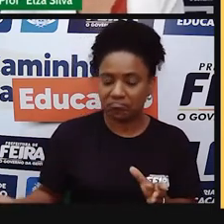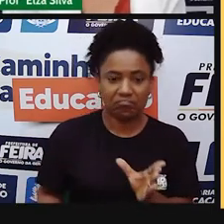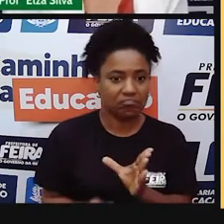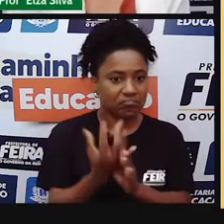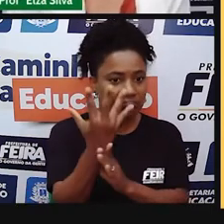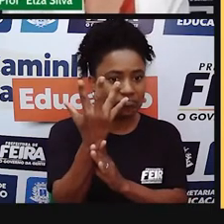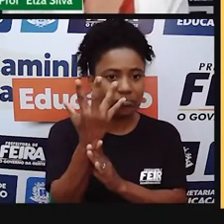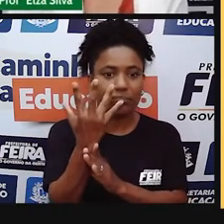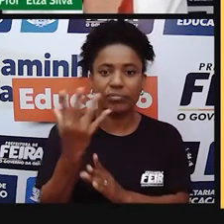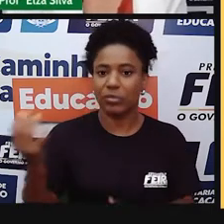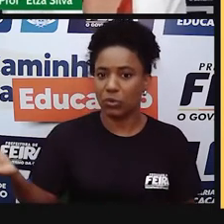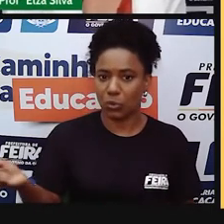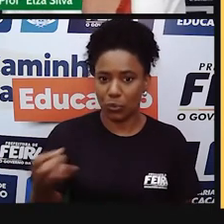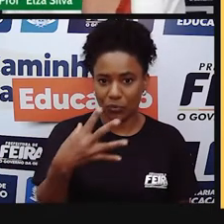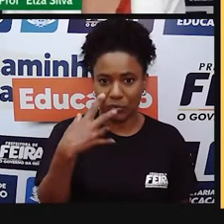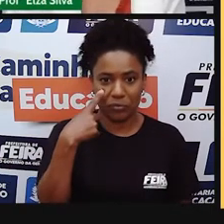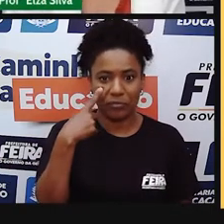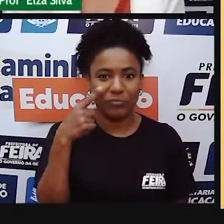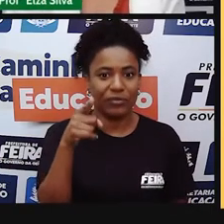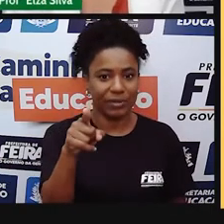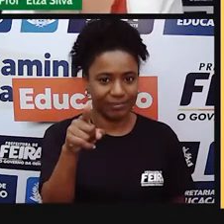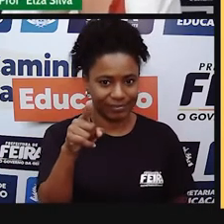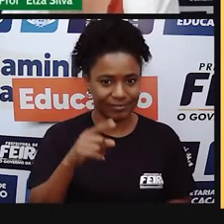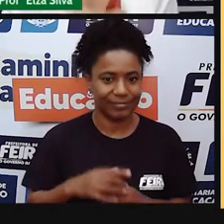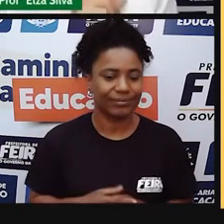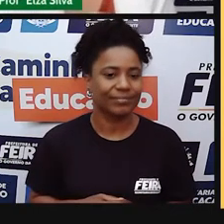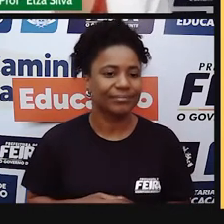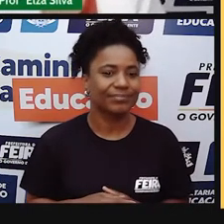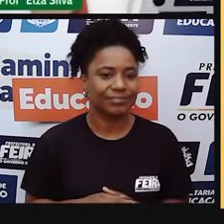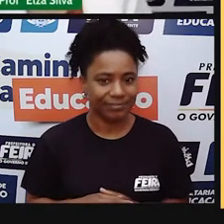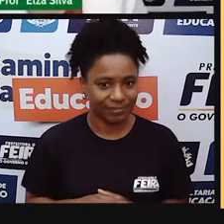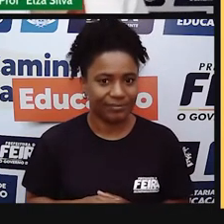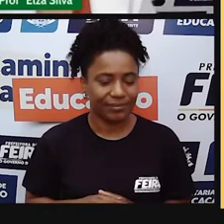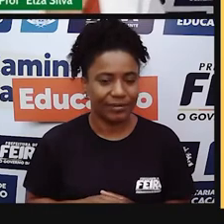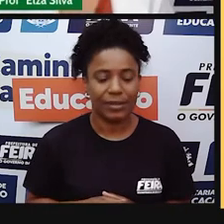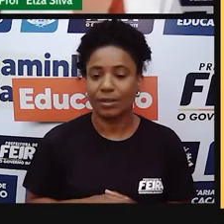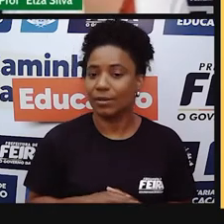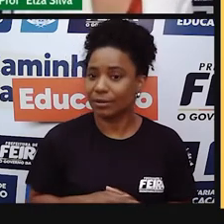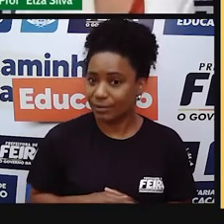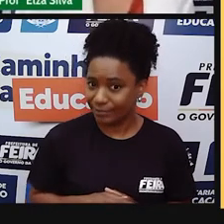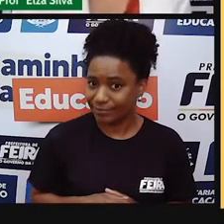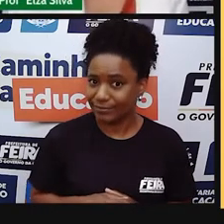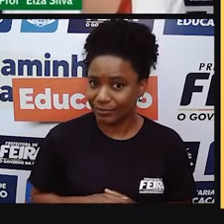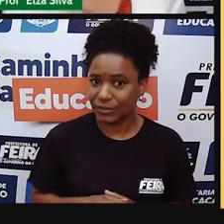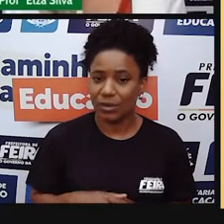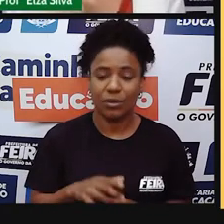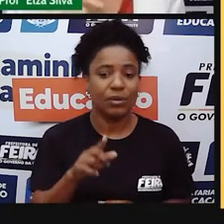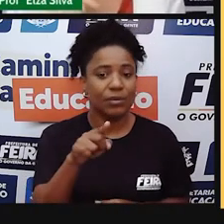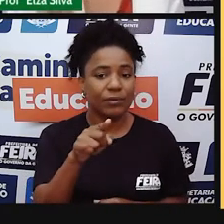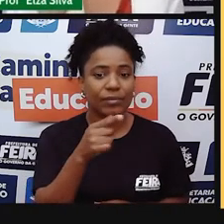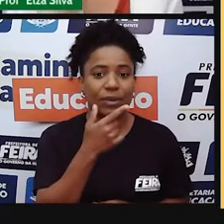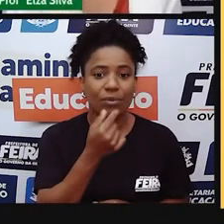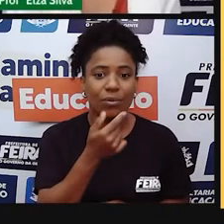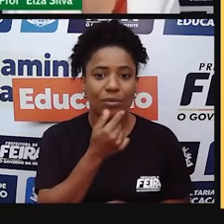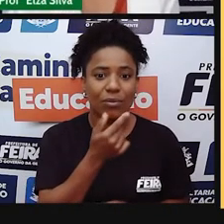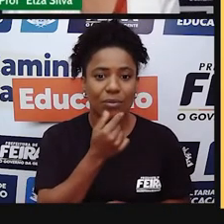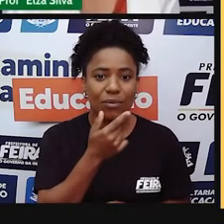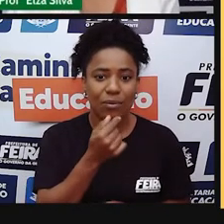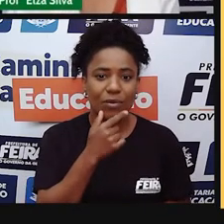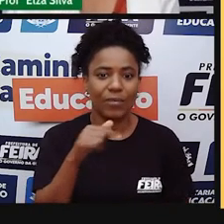revolucionou? Vejam aí na imagem, né? O monumento que foi feito em homenagem a ele, o Jonas